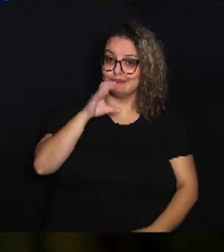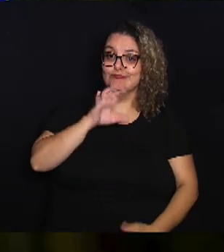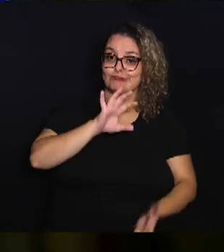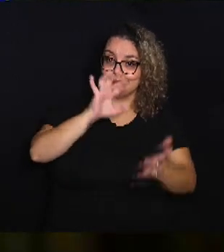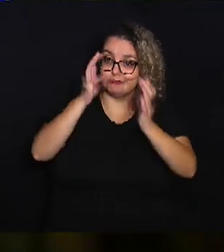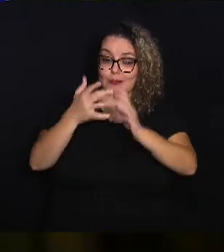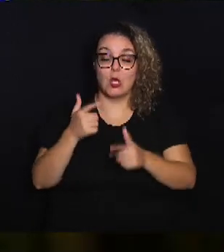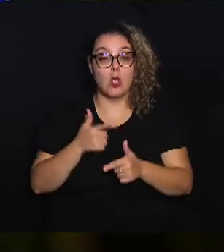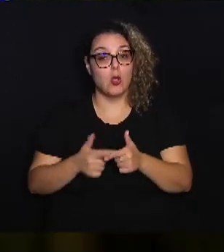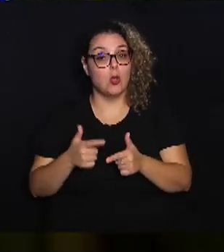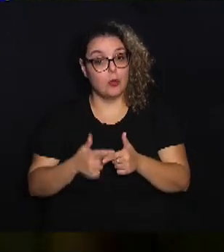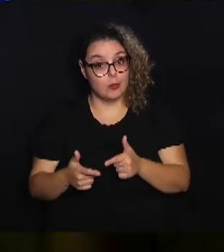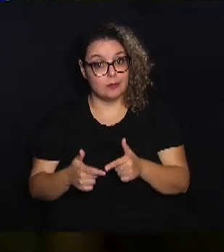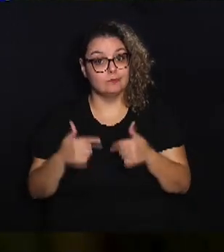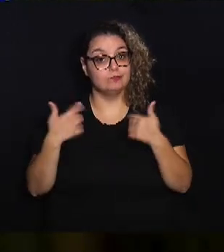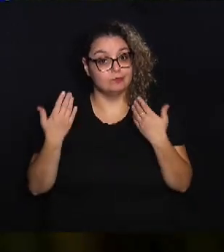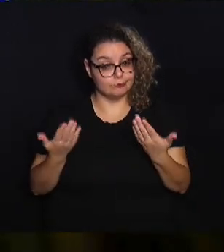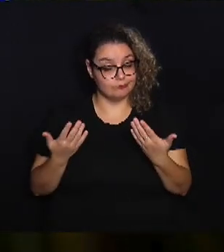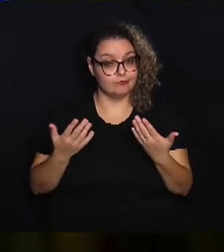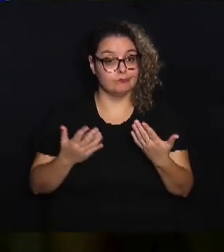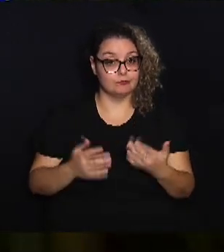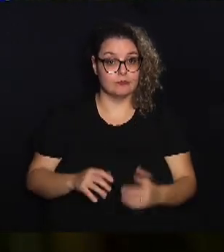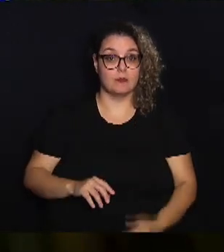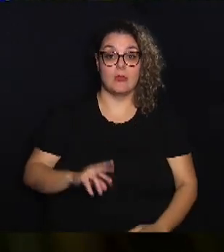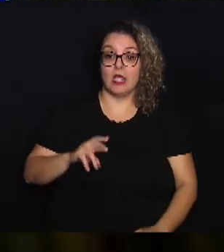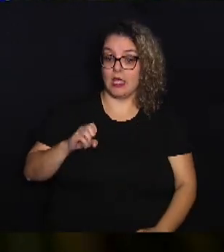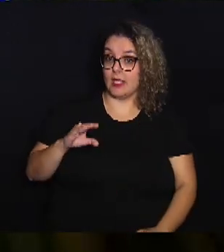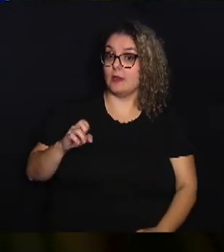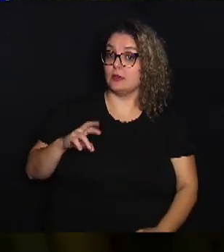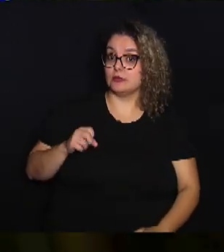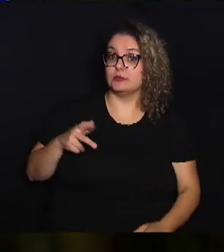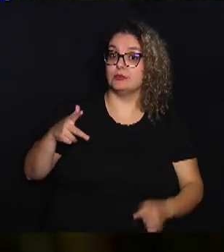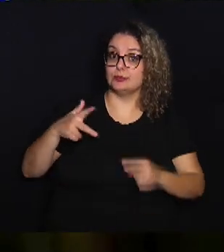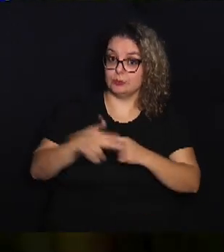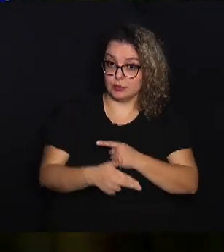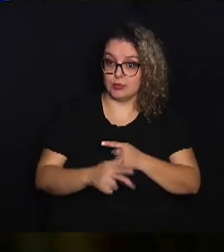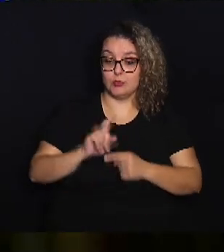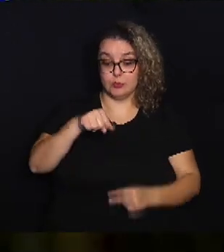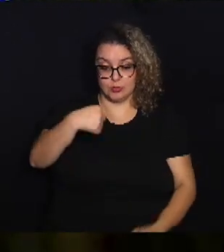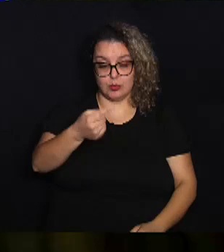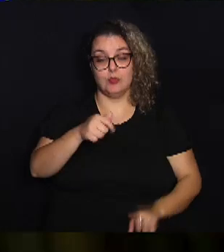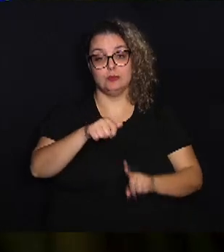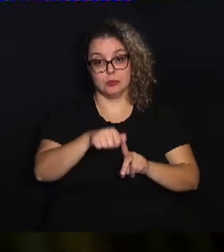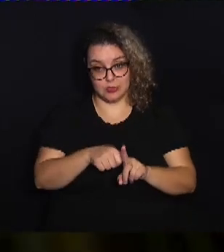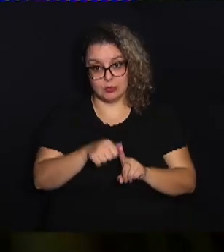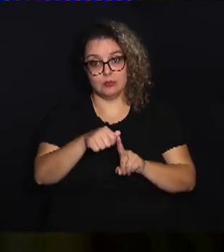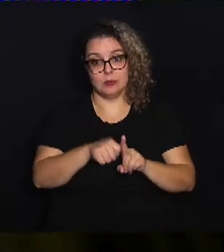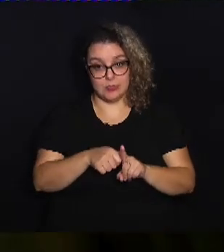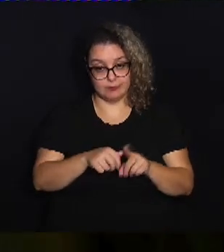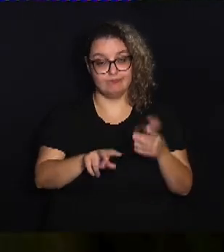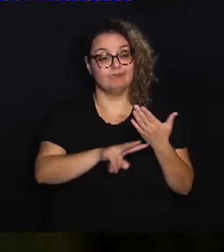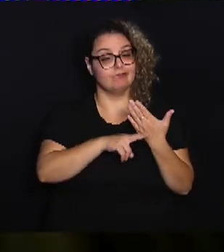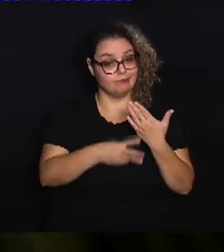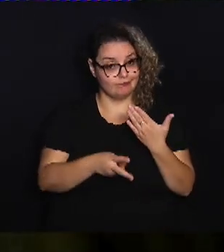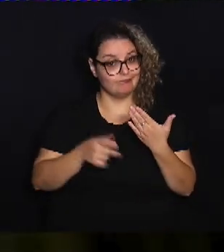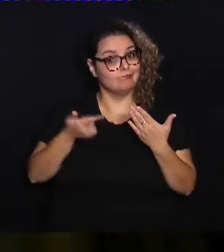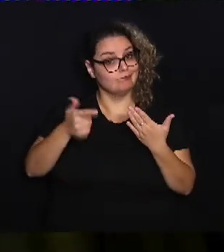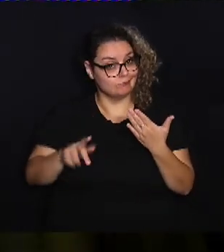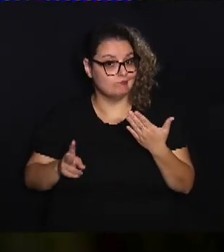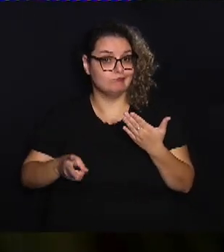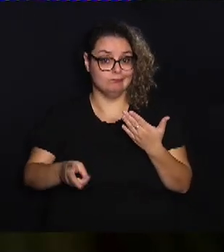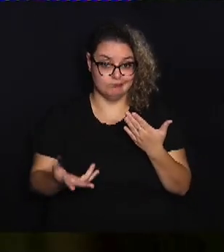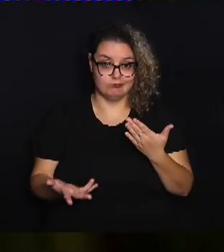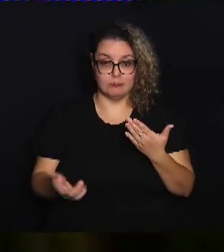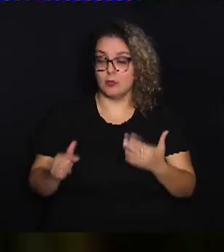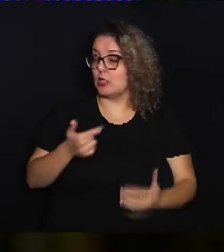problema é que, mesmo se a sequência de recordes for interrompida no próximo mês, as sequelas serão permanentes e